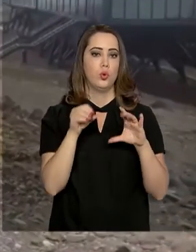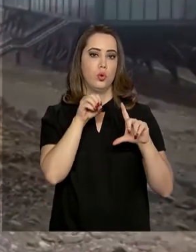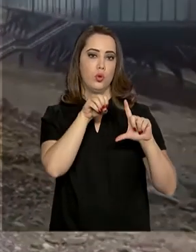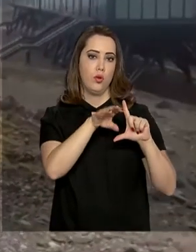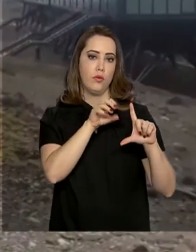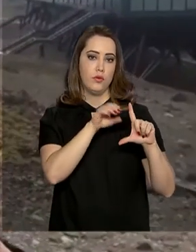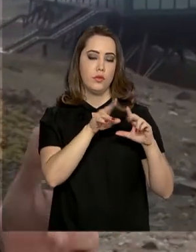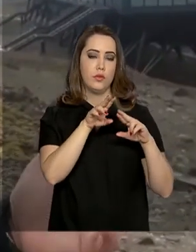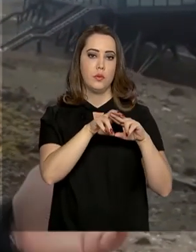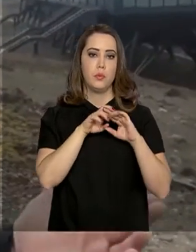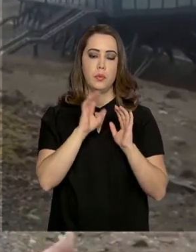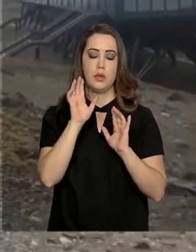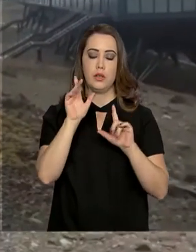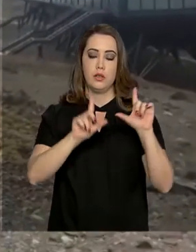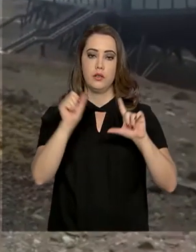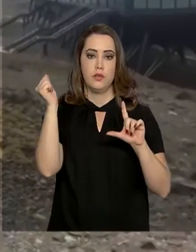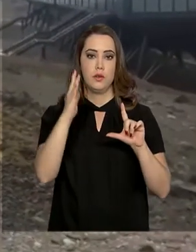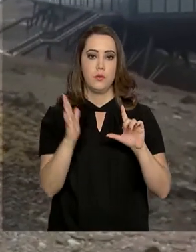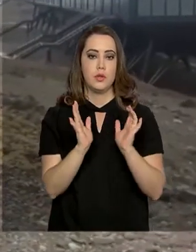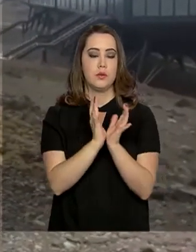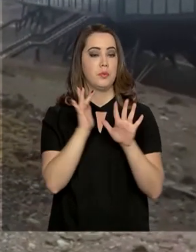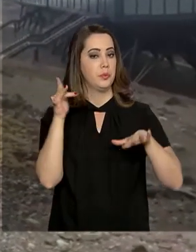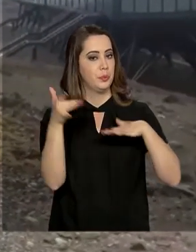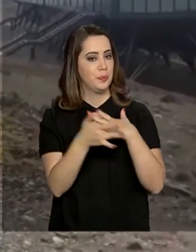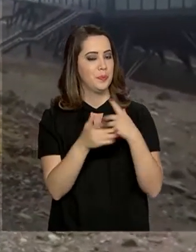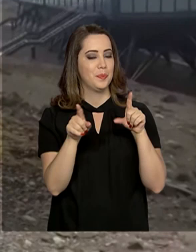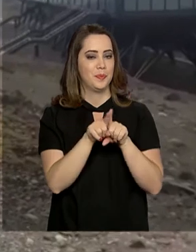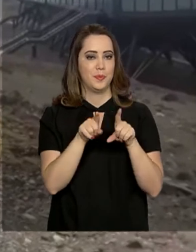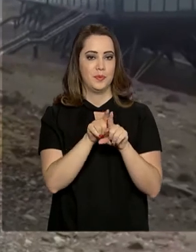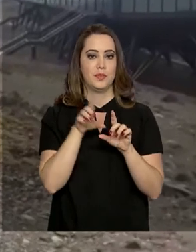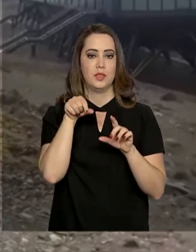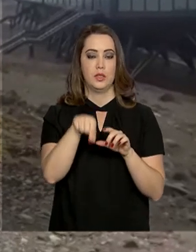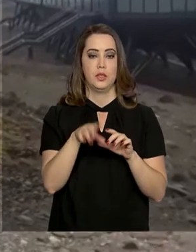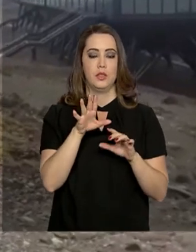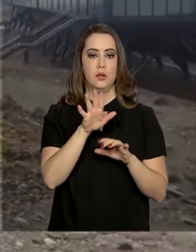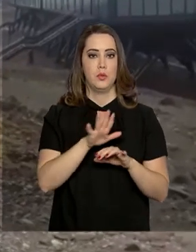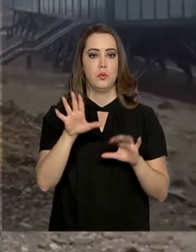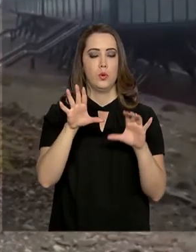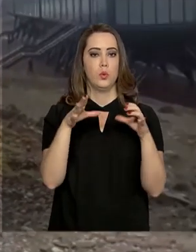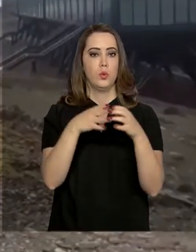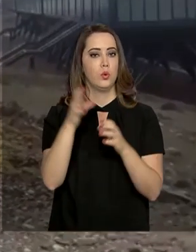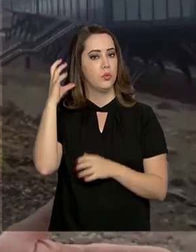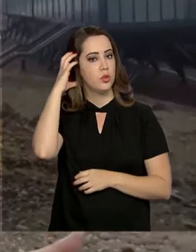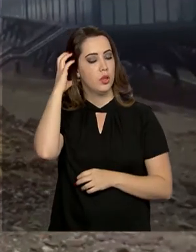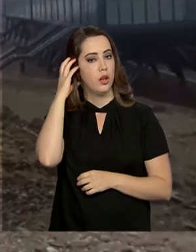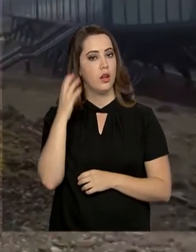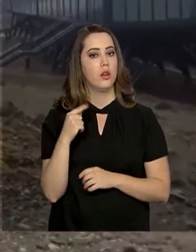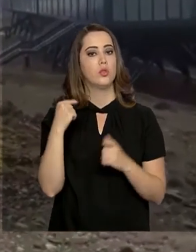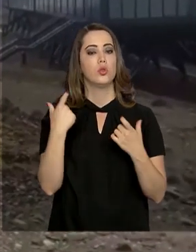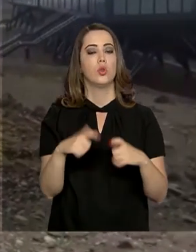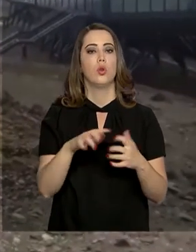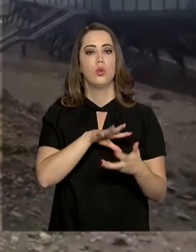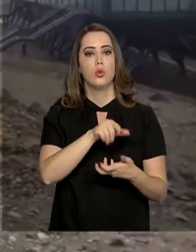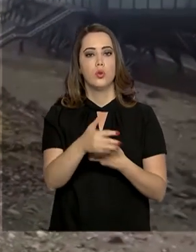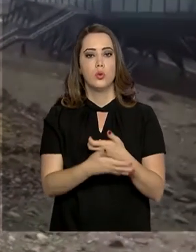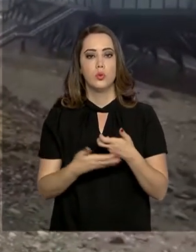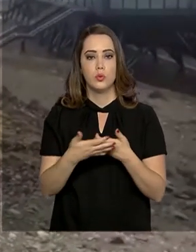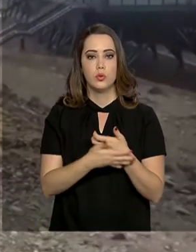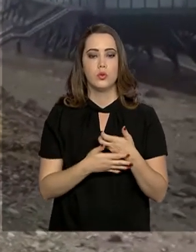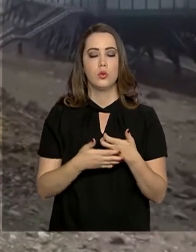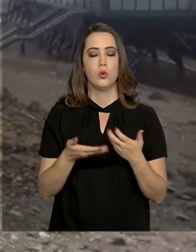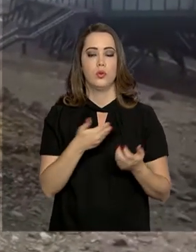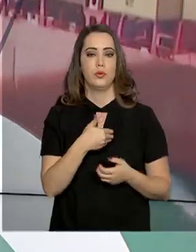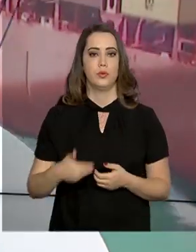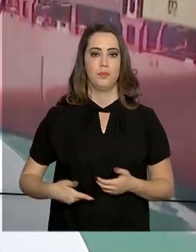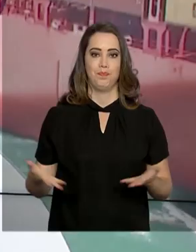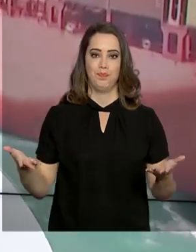TV Brasil, pelas redes sociais da EBC e também pela Rede Nacional de Rádios. Da Antártica, Maurício de Almeida, para o